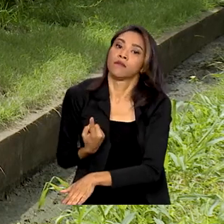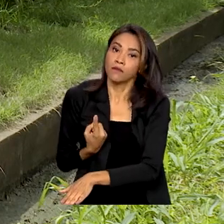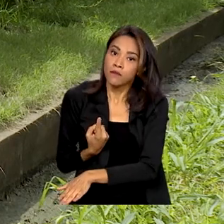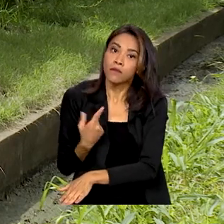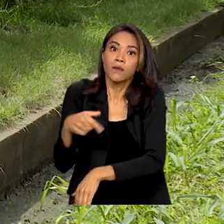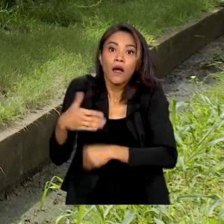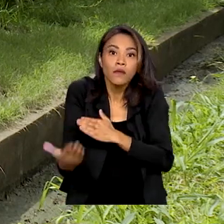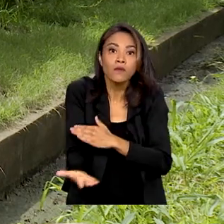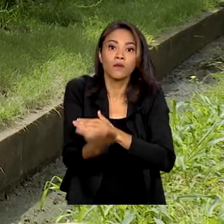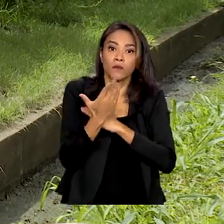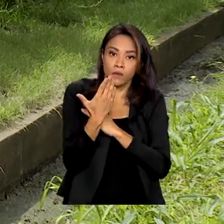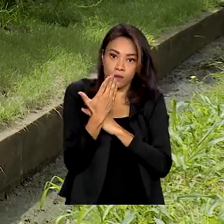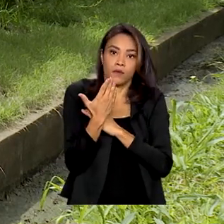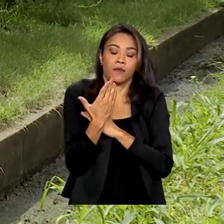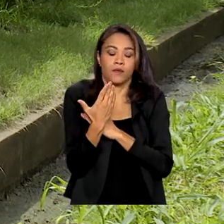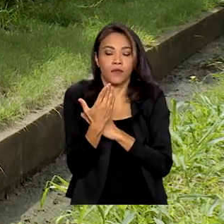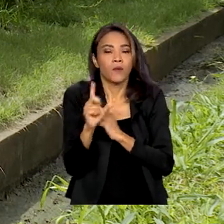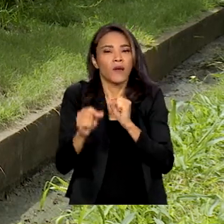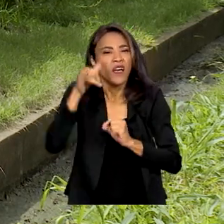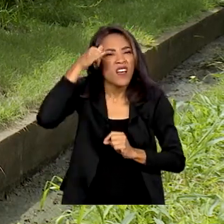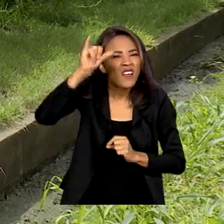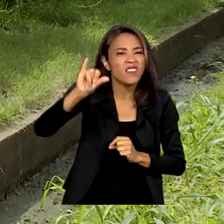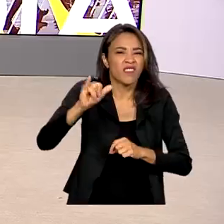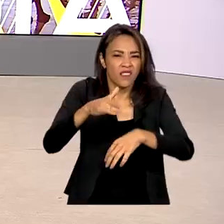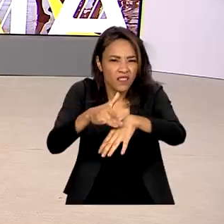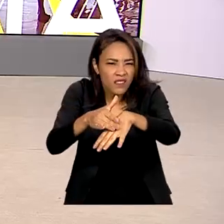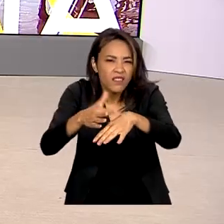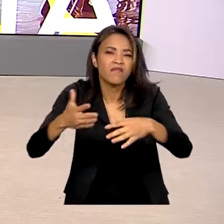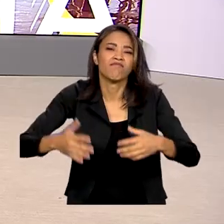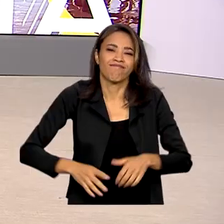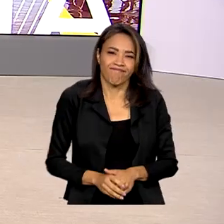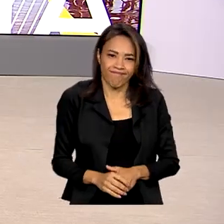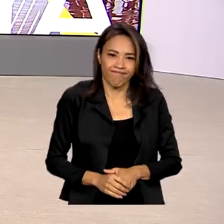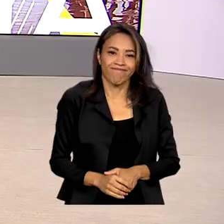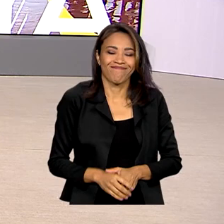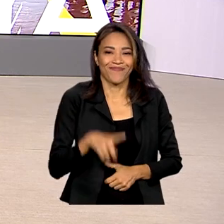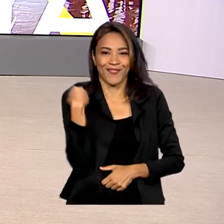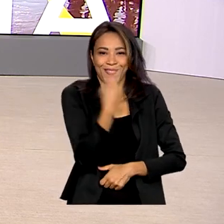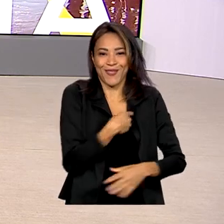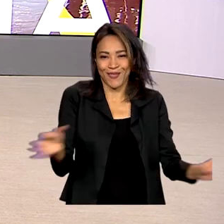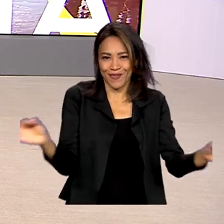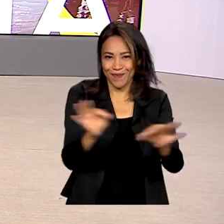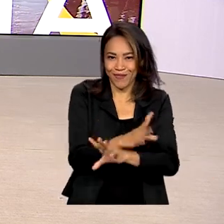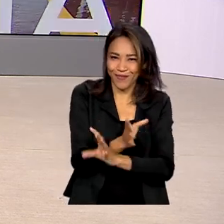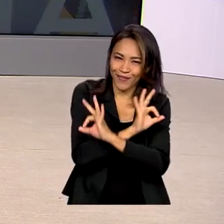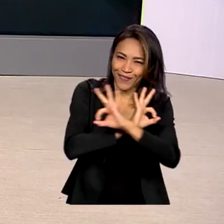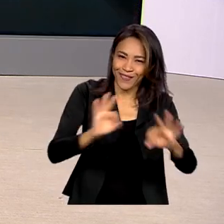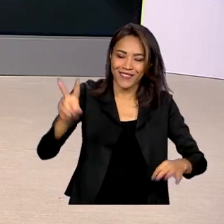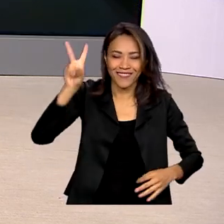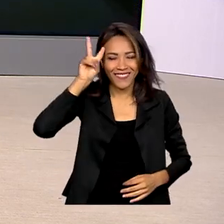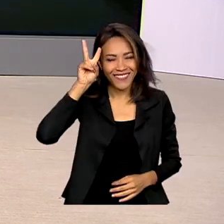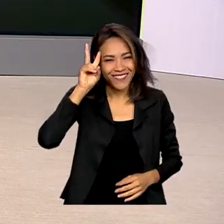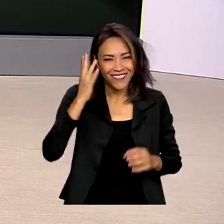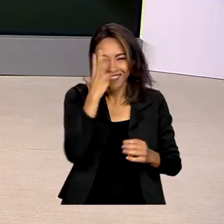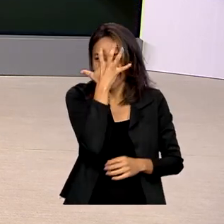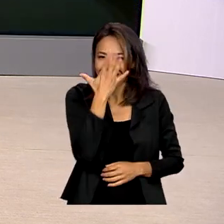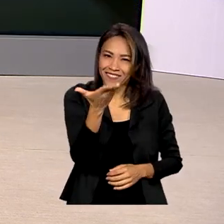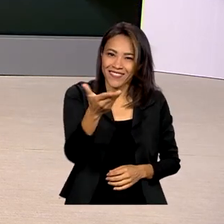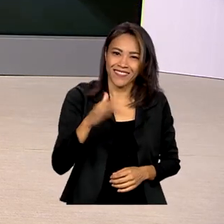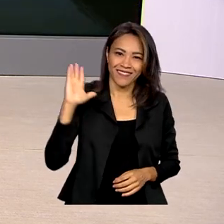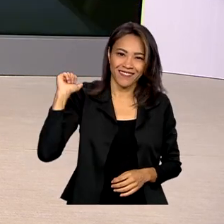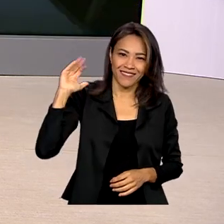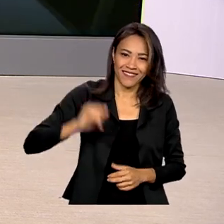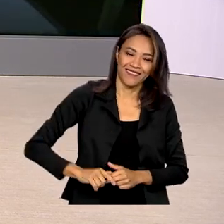na prevenção do combate à dengue. E a gente fica por aqui, uma ótima segunda-feira de carnaval para você,